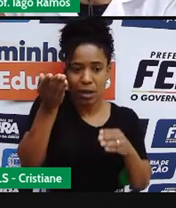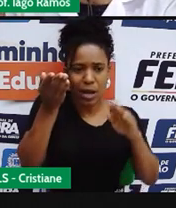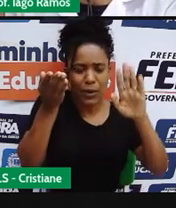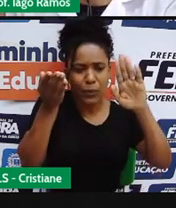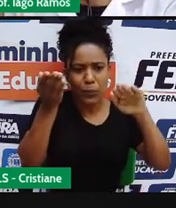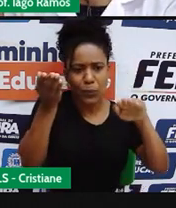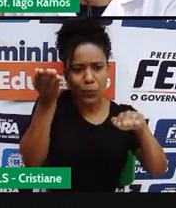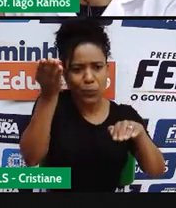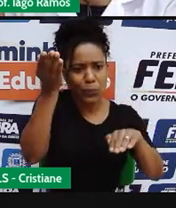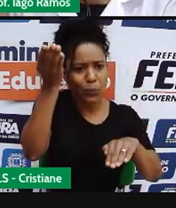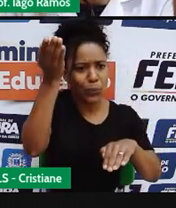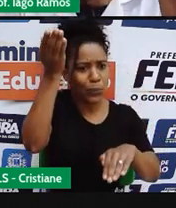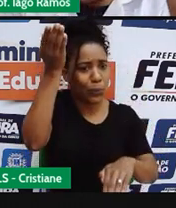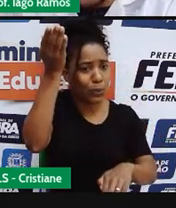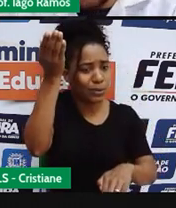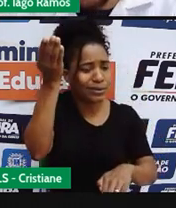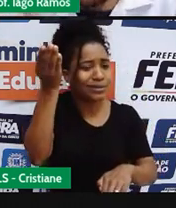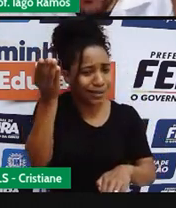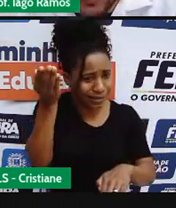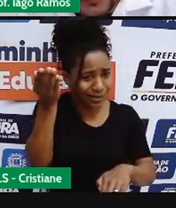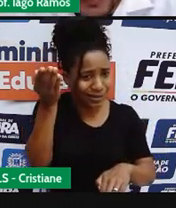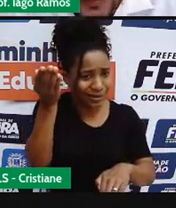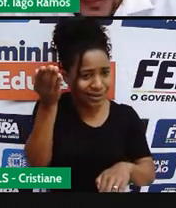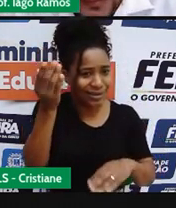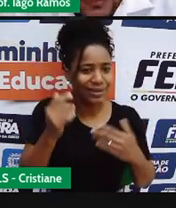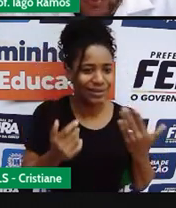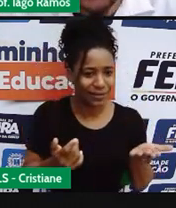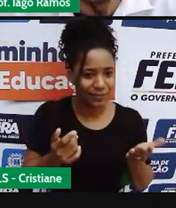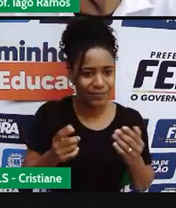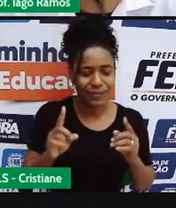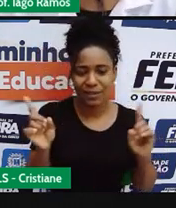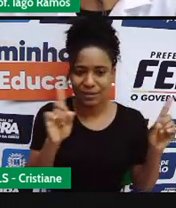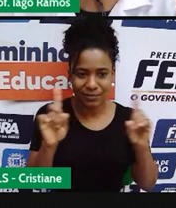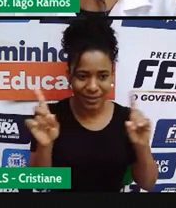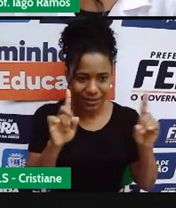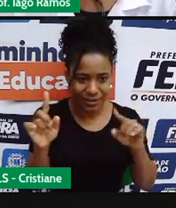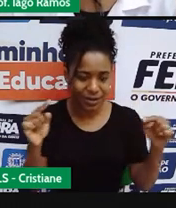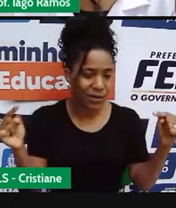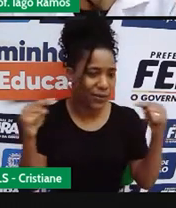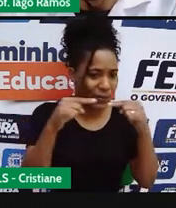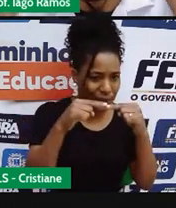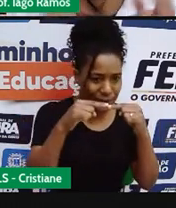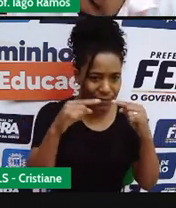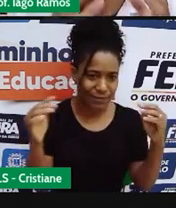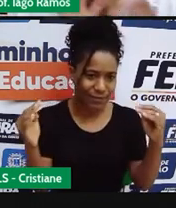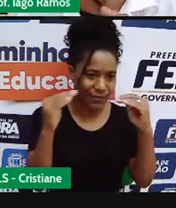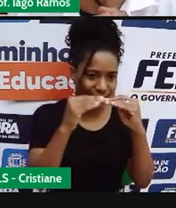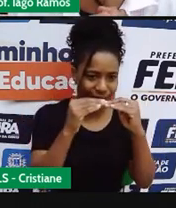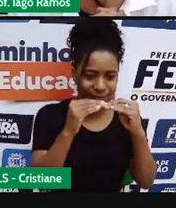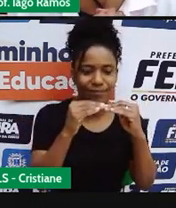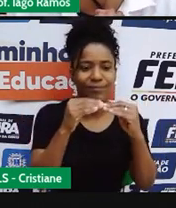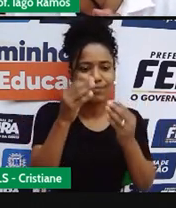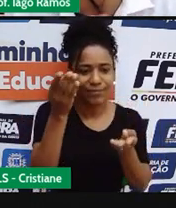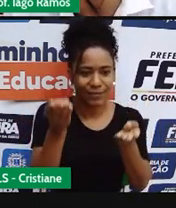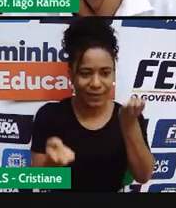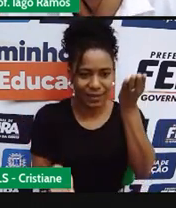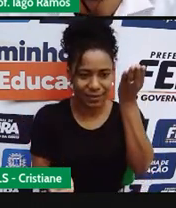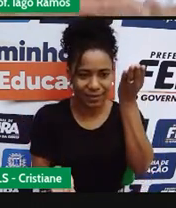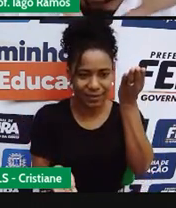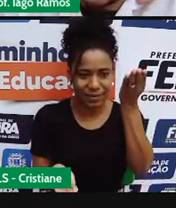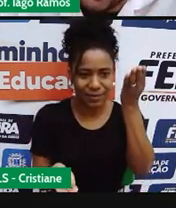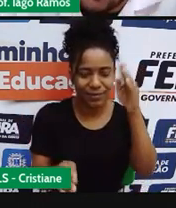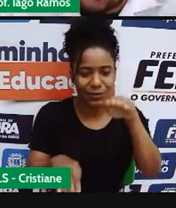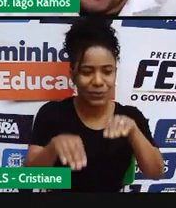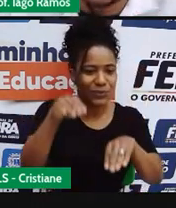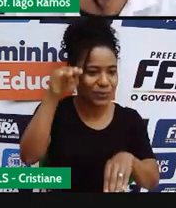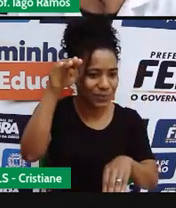diminuir. se alguma dessas comunicações acontecer, aquelas grandezas são proporcionais